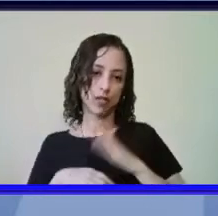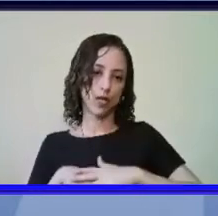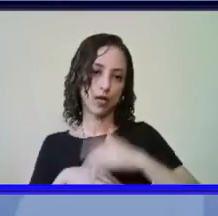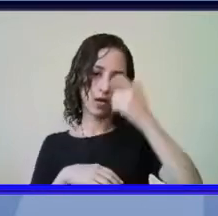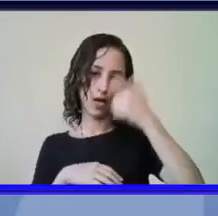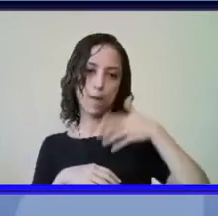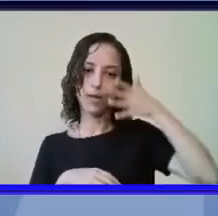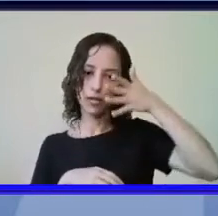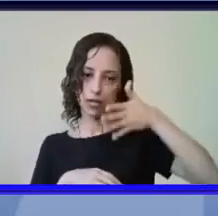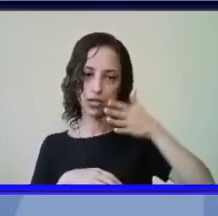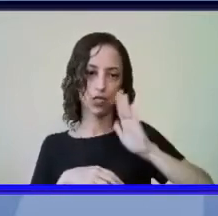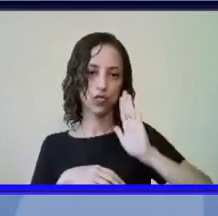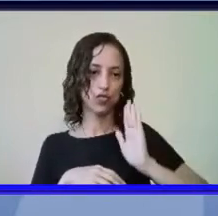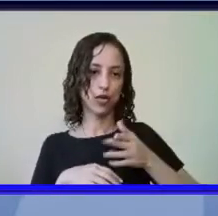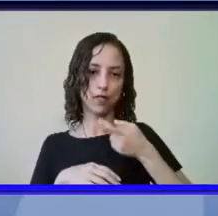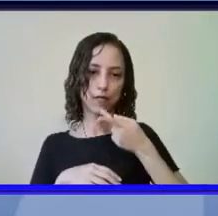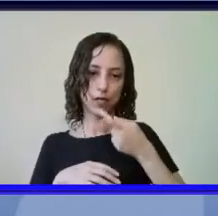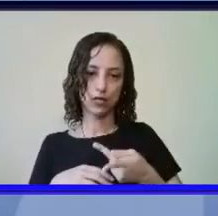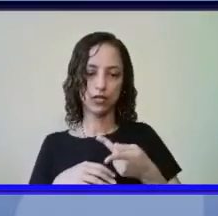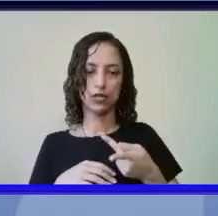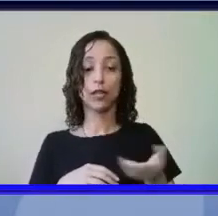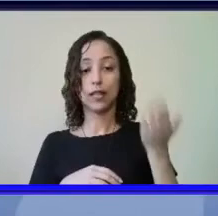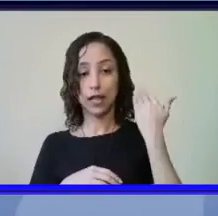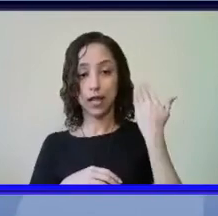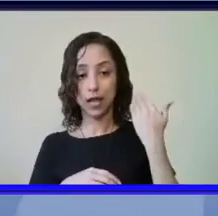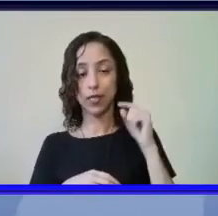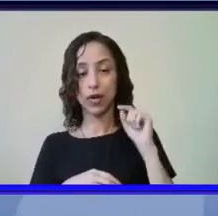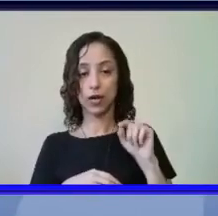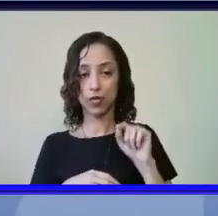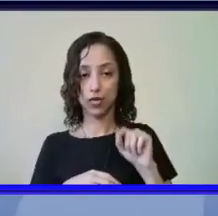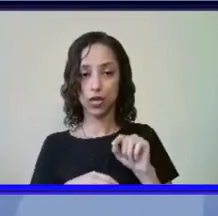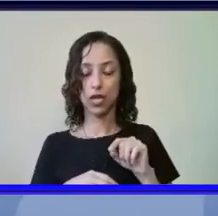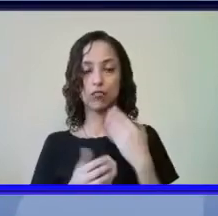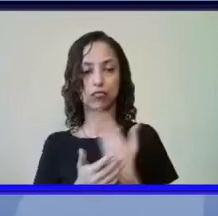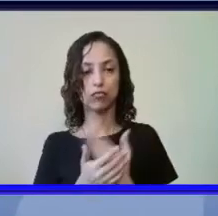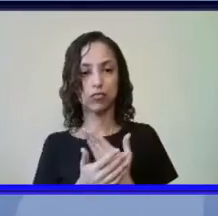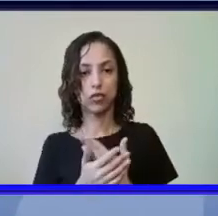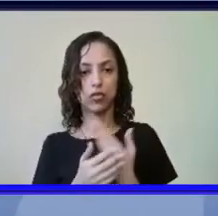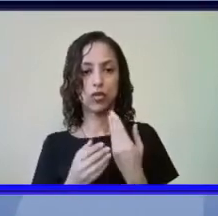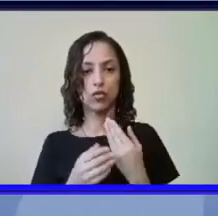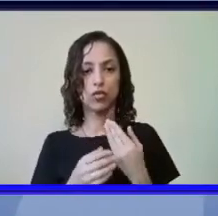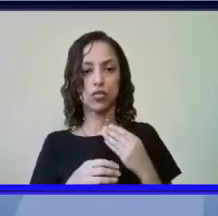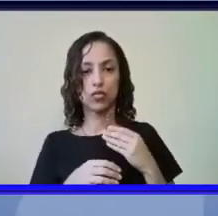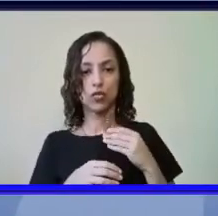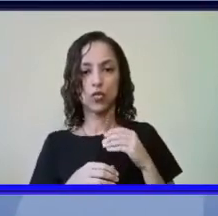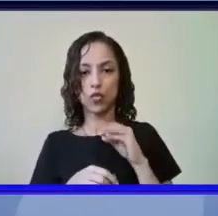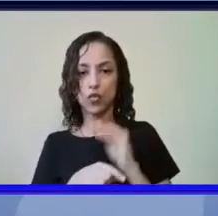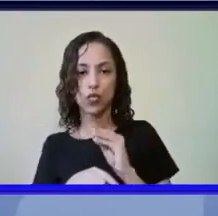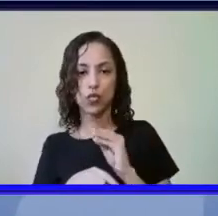desde a época que eu fazia na época era o secundário eu criava aranha criava